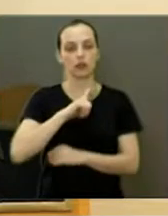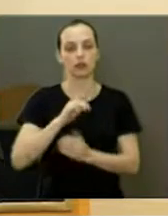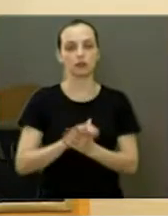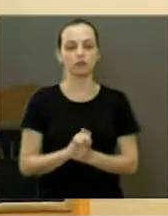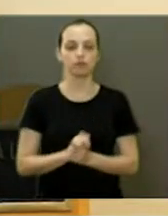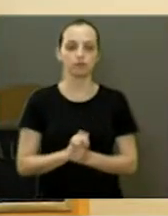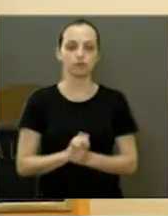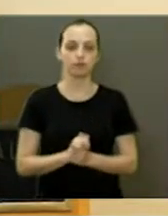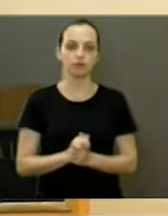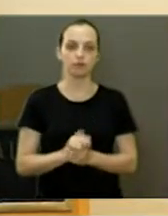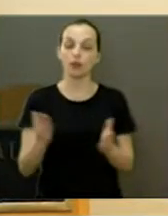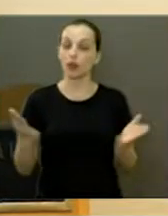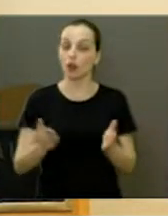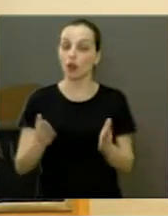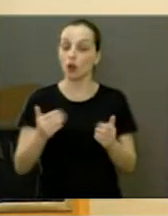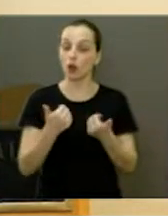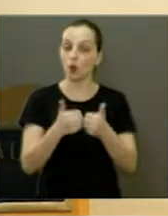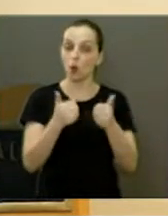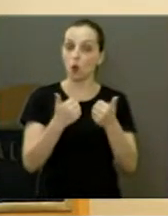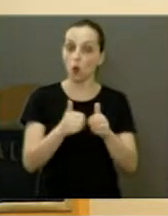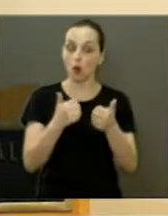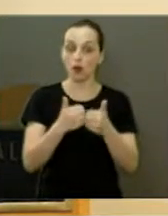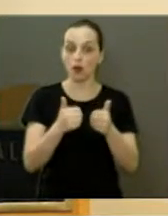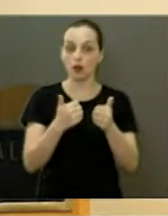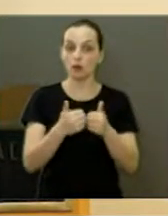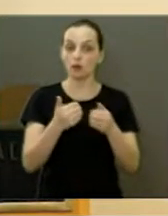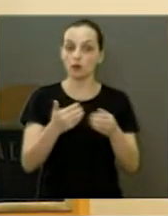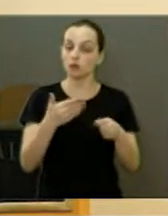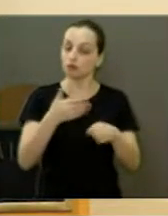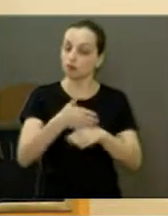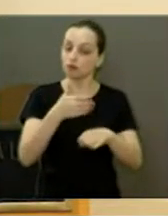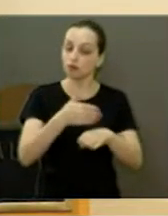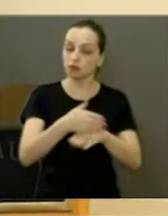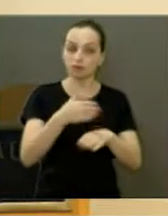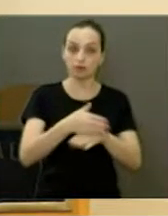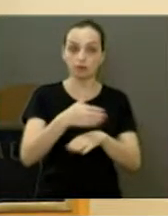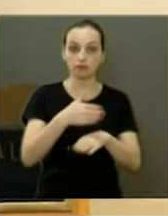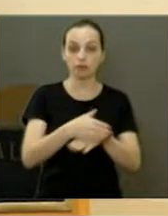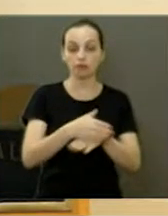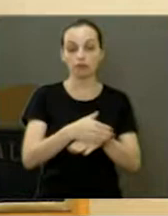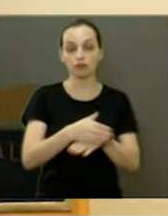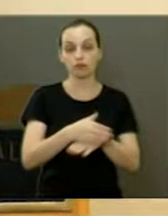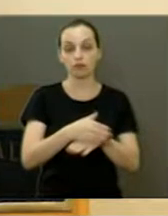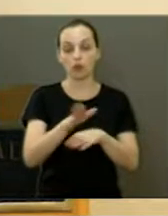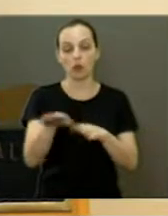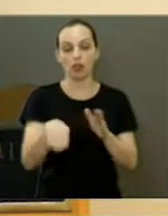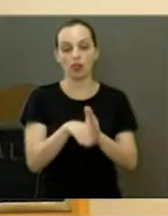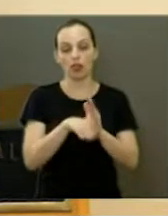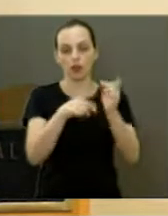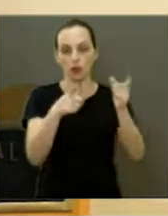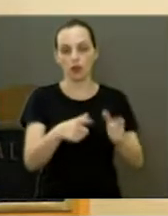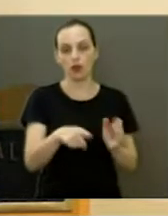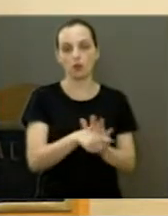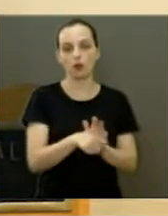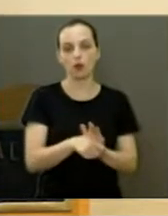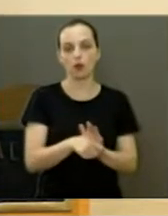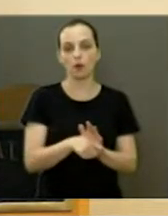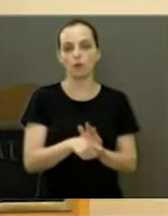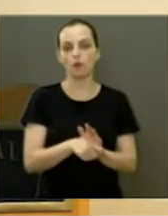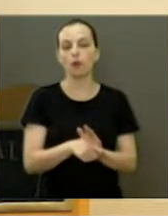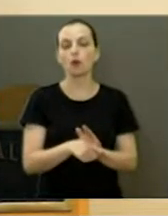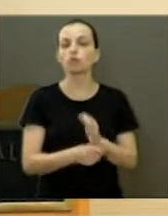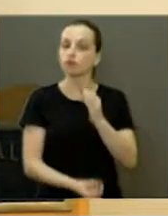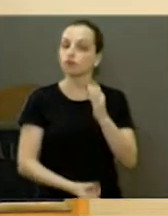E agora parece que o ônibus vai também estar levando até naquele local. A geração de emprego,